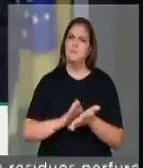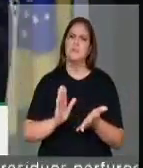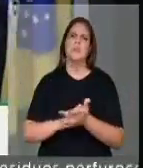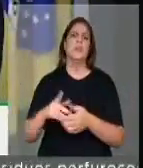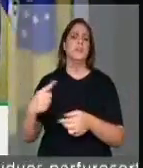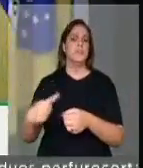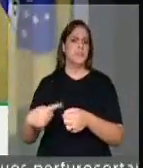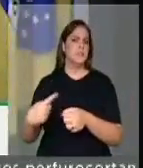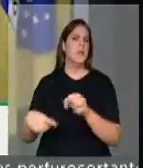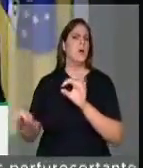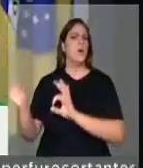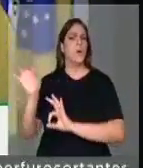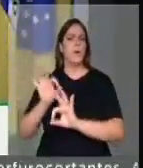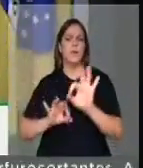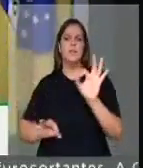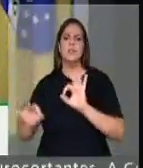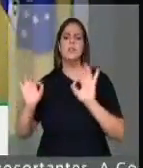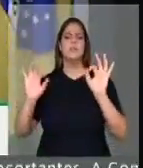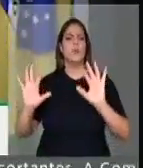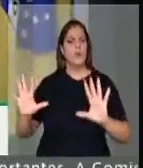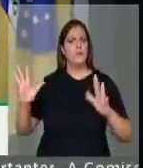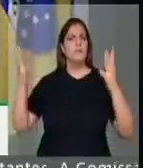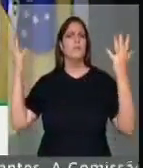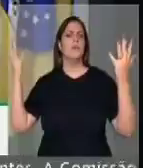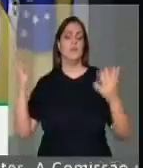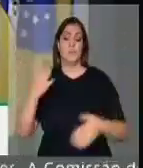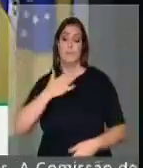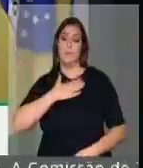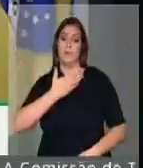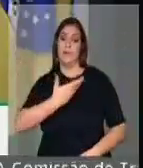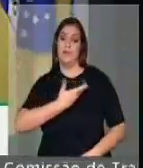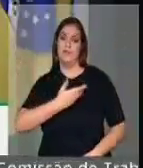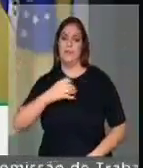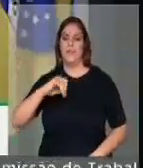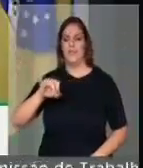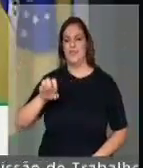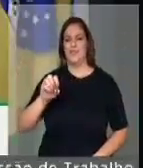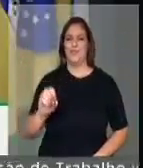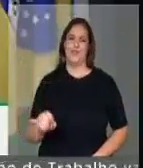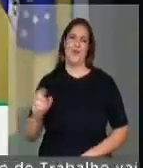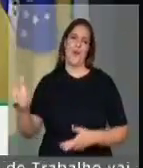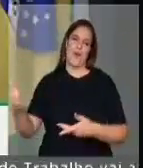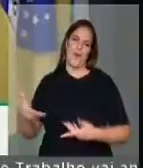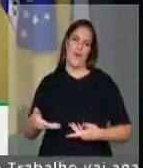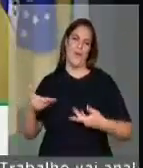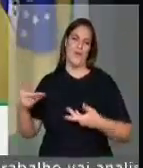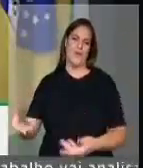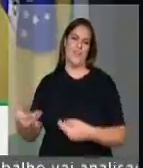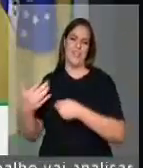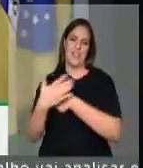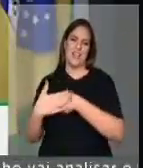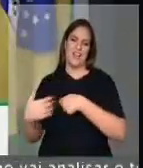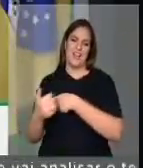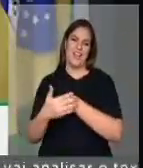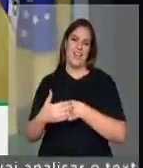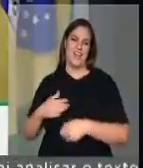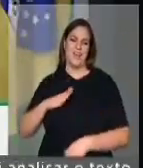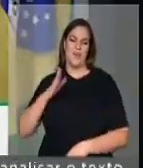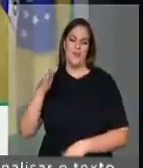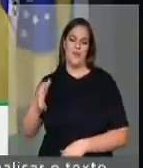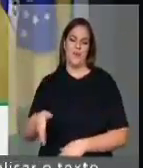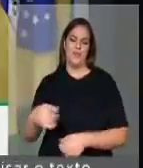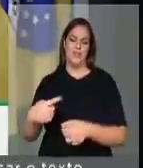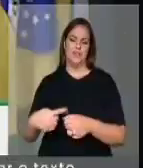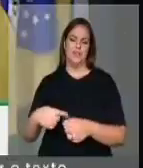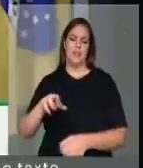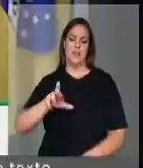parabenizar a todos que ajudaram a organizar e ao meu amigo Jô, pelo carinho que eu fui recebido lá em Rio Novo do Sul.